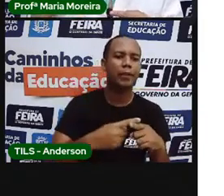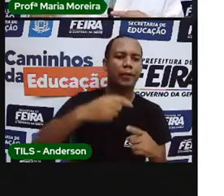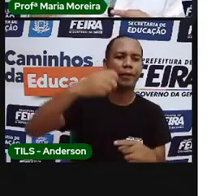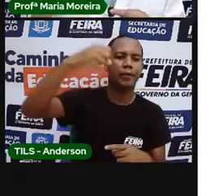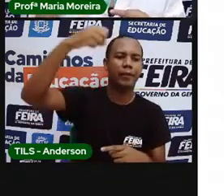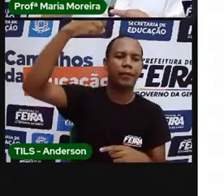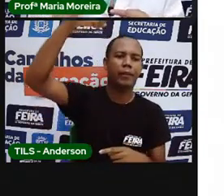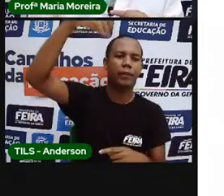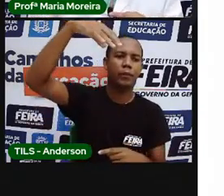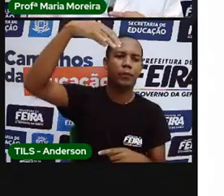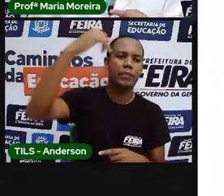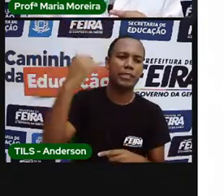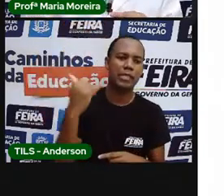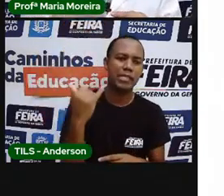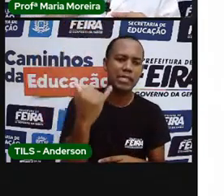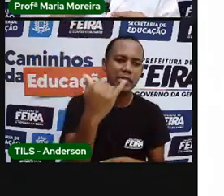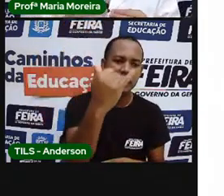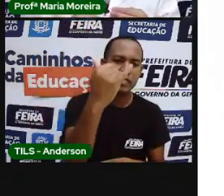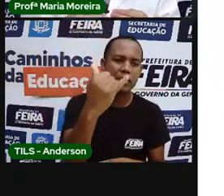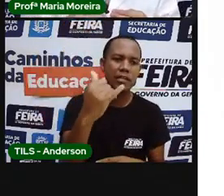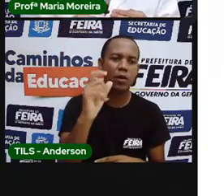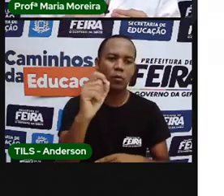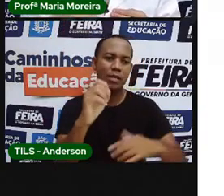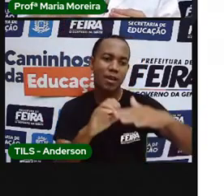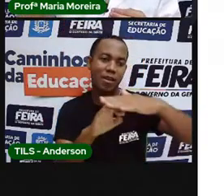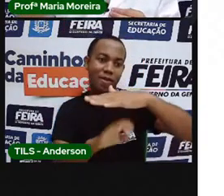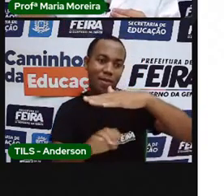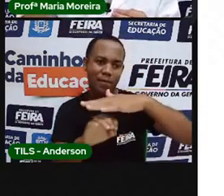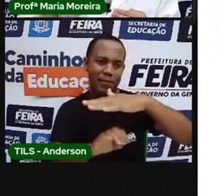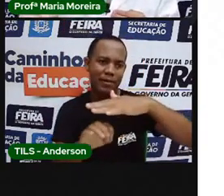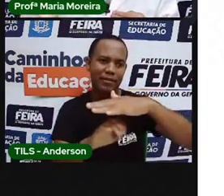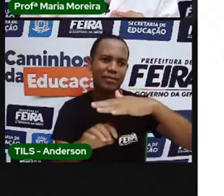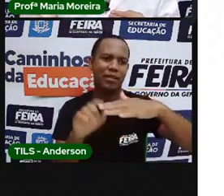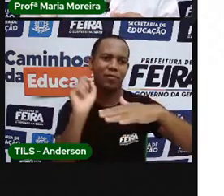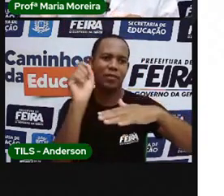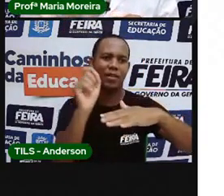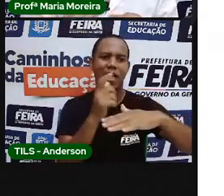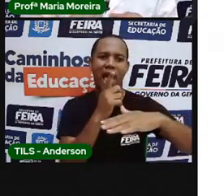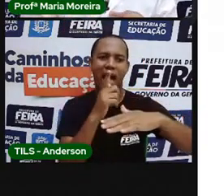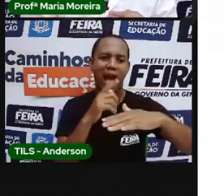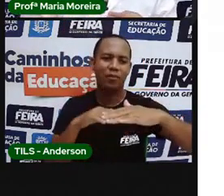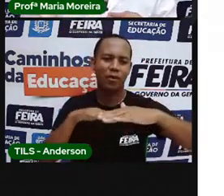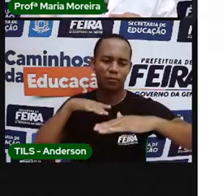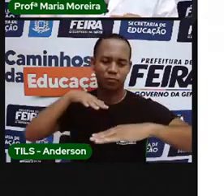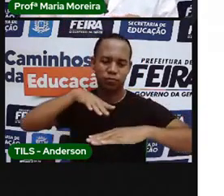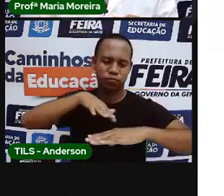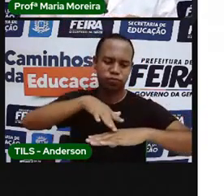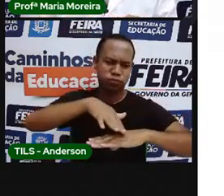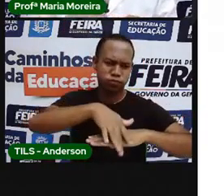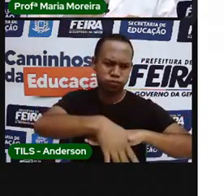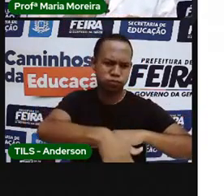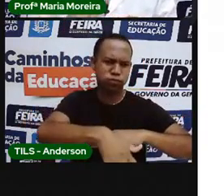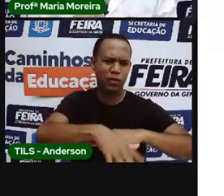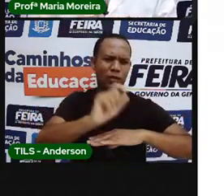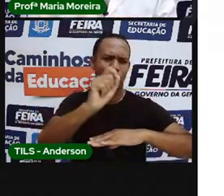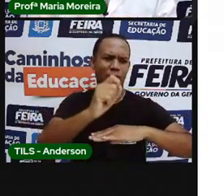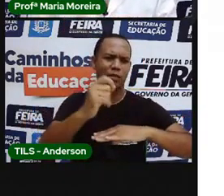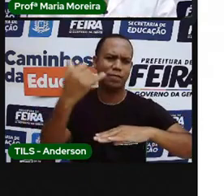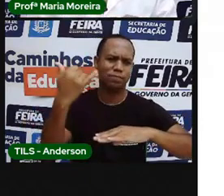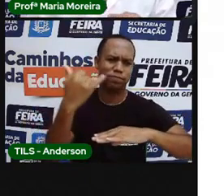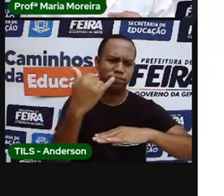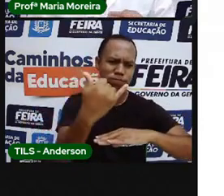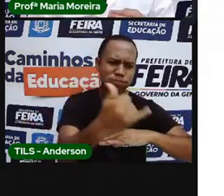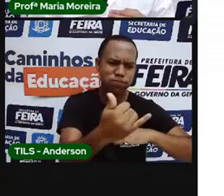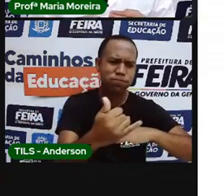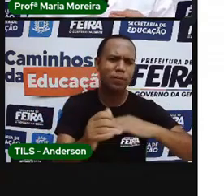hidrelétricas, que são produzidas o quê? Através da água. Lembra que a Pró falou com você